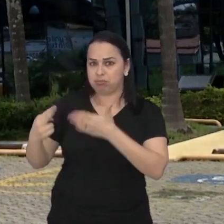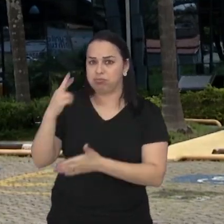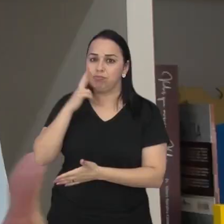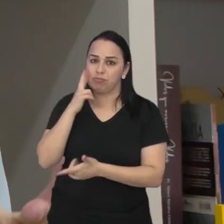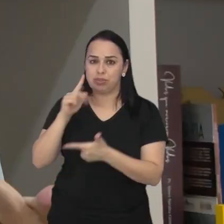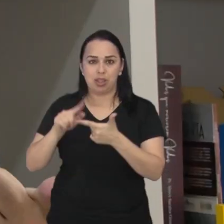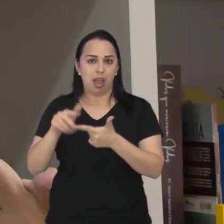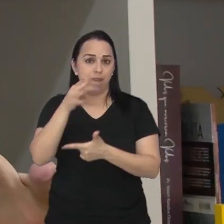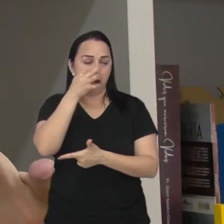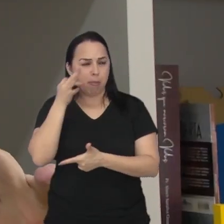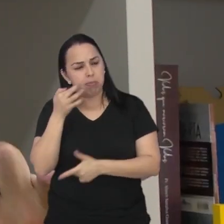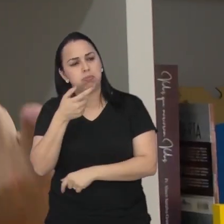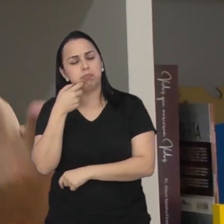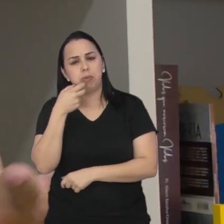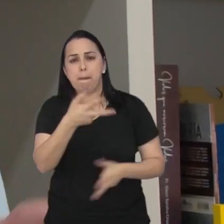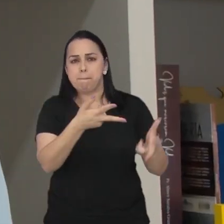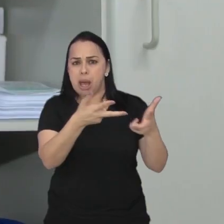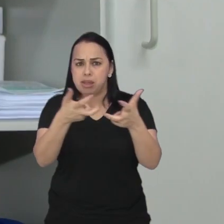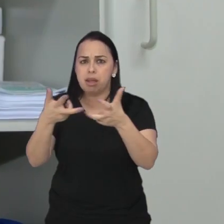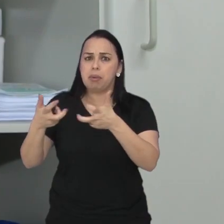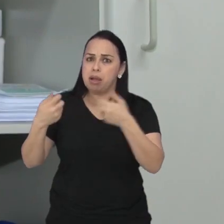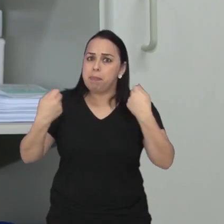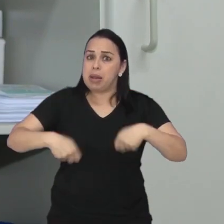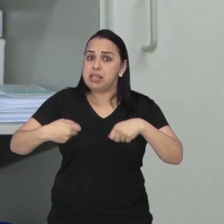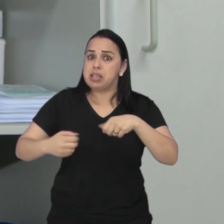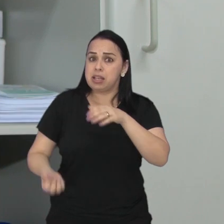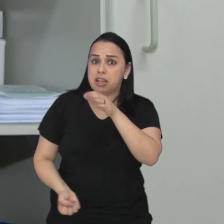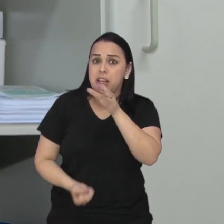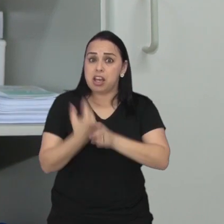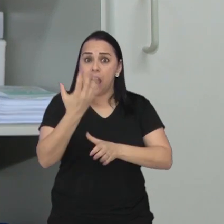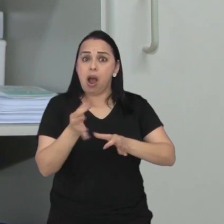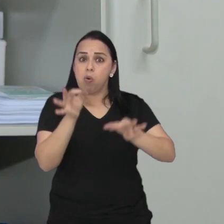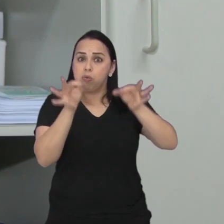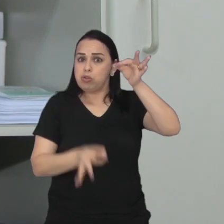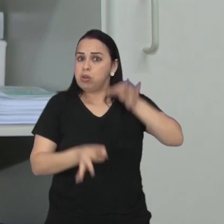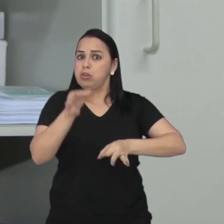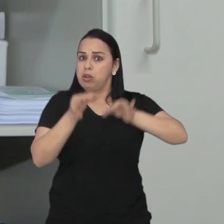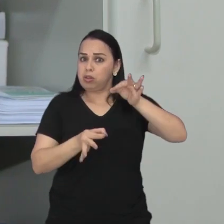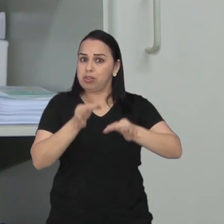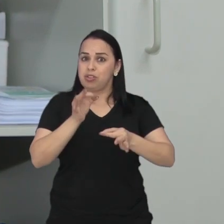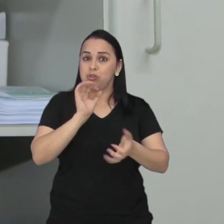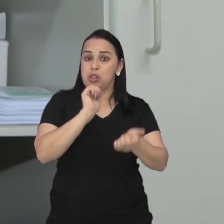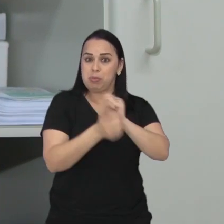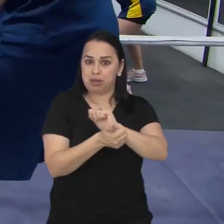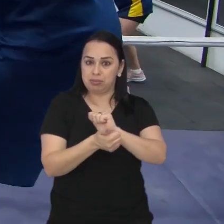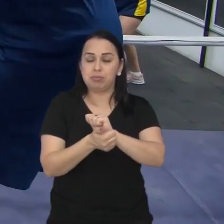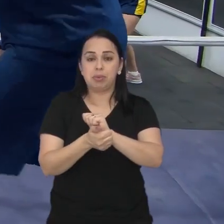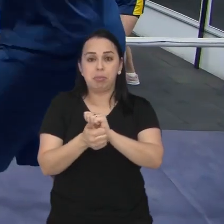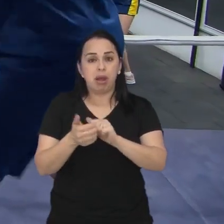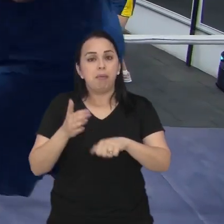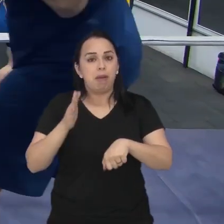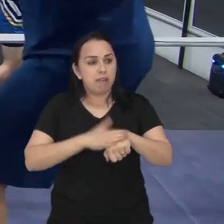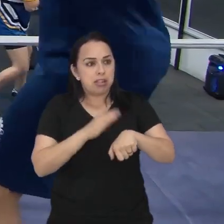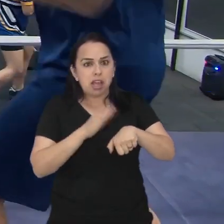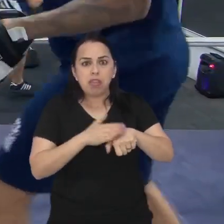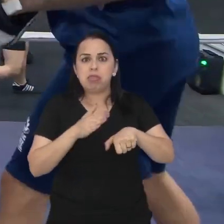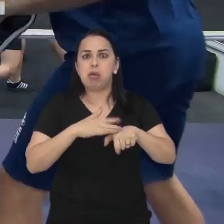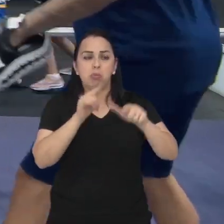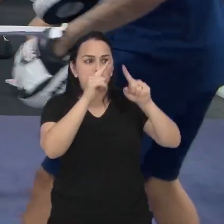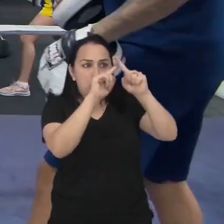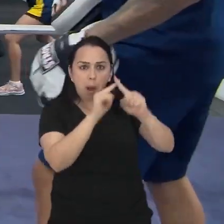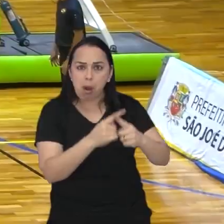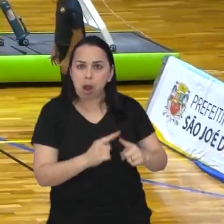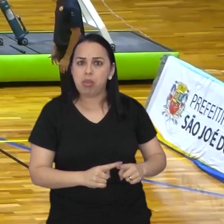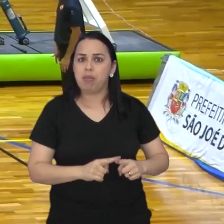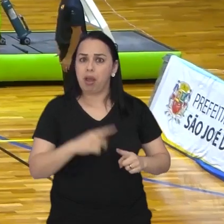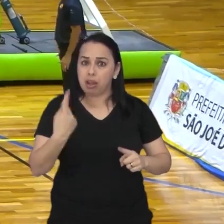de autoria dos vereadores Renato Santiago e Fabião Zagueiro cria o Tribunal de Justiça Desportivo para atuar em todo o